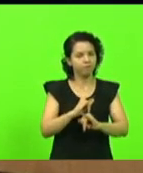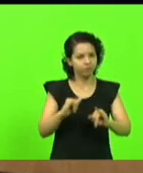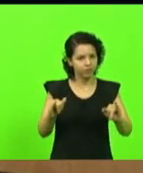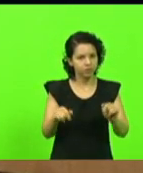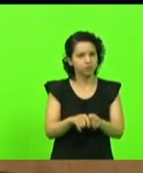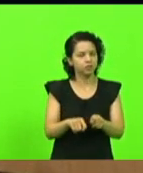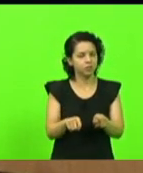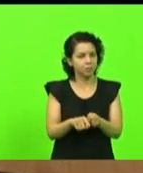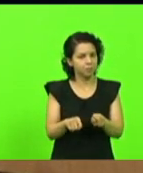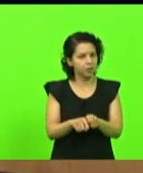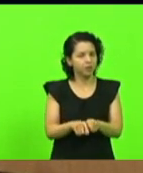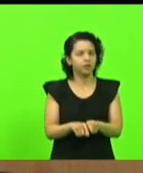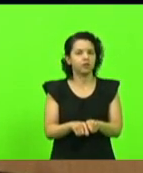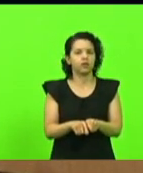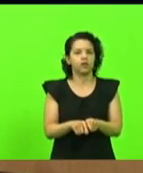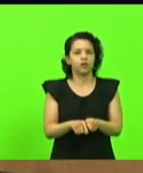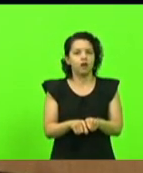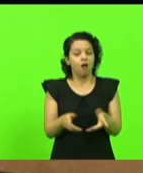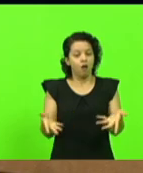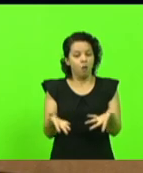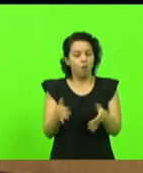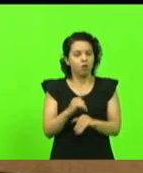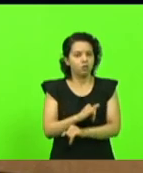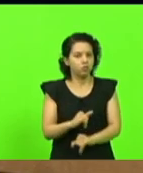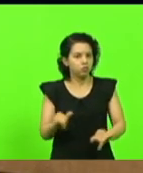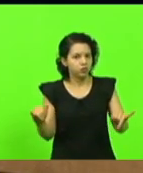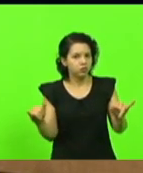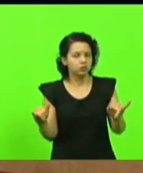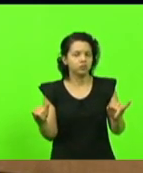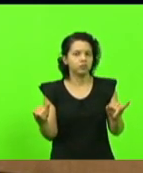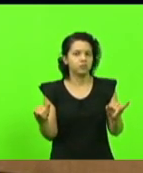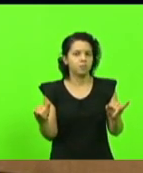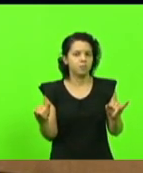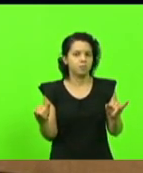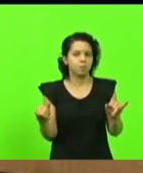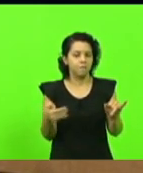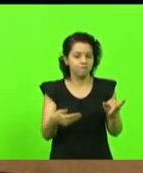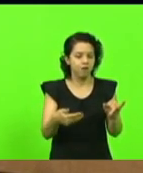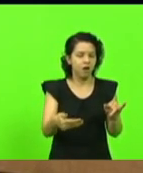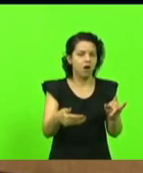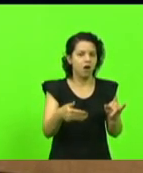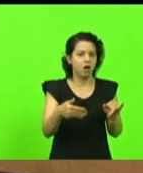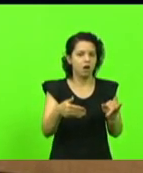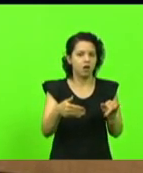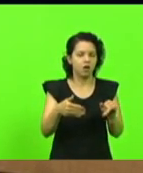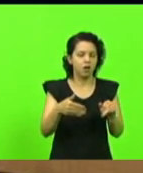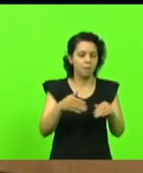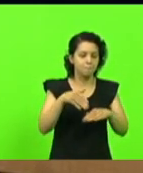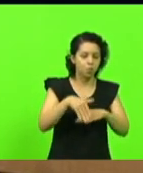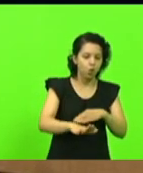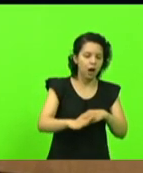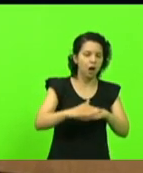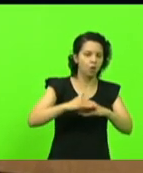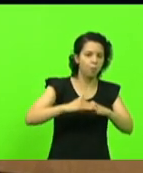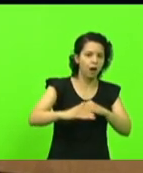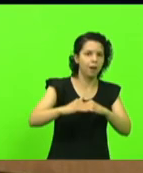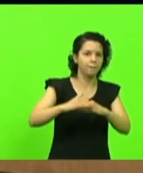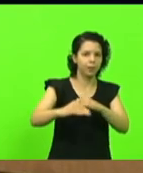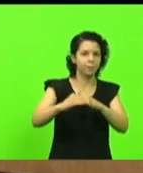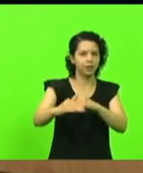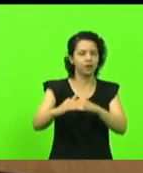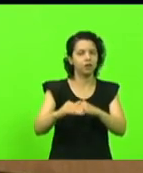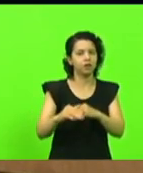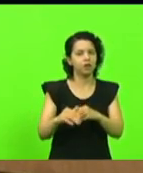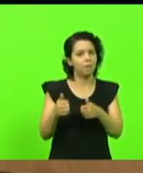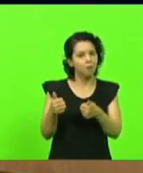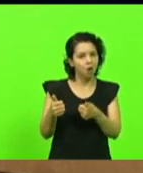agora anunciaram lá que estão fazendo hoje lá um tapa buraco não adianta tapa buraco tudo bem pode fazer hoje tem